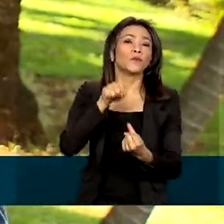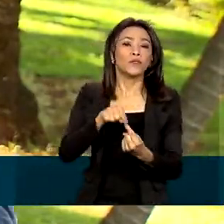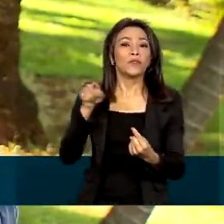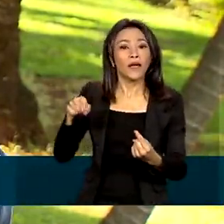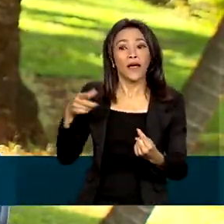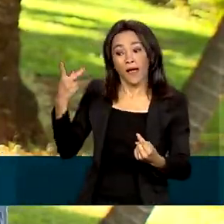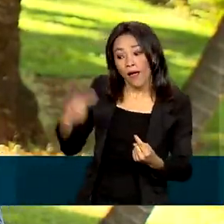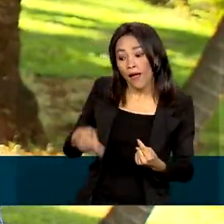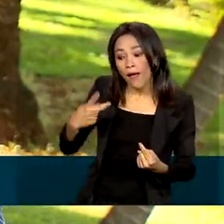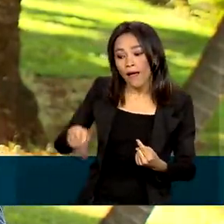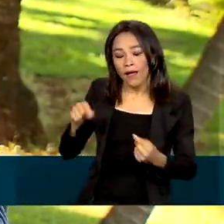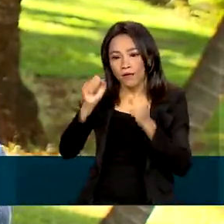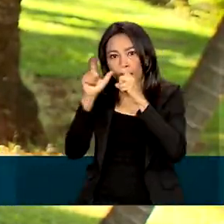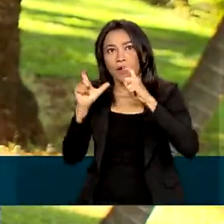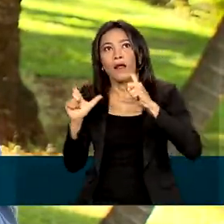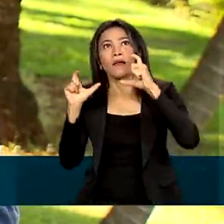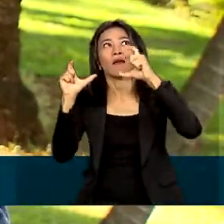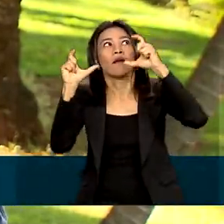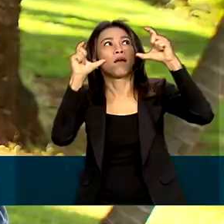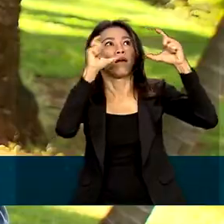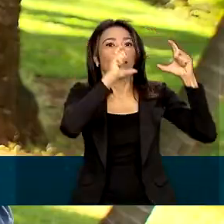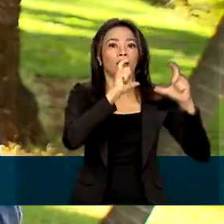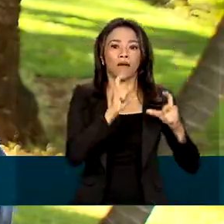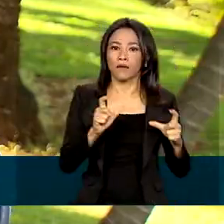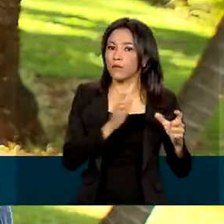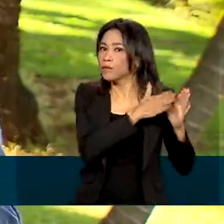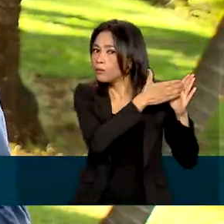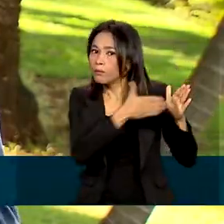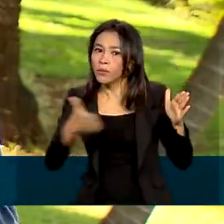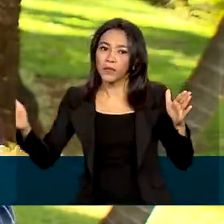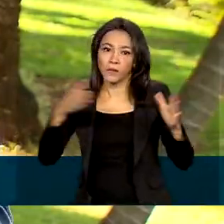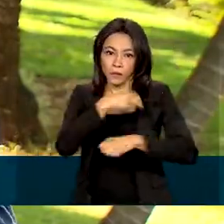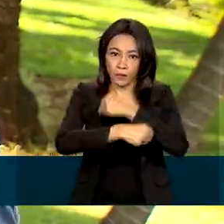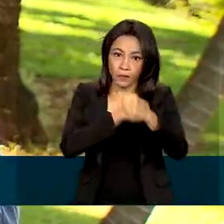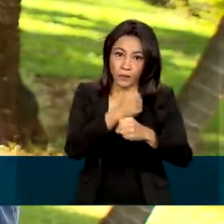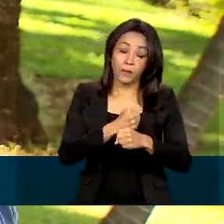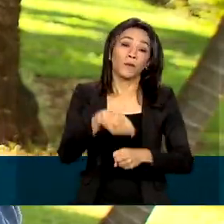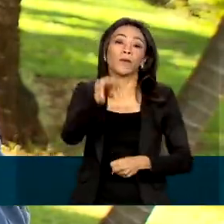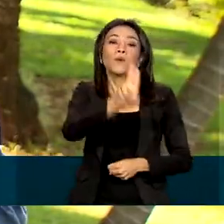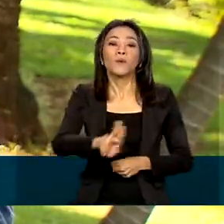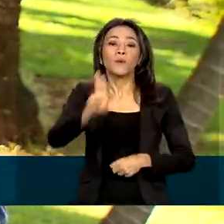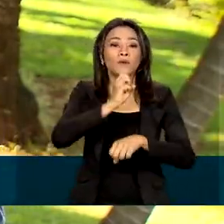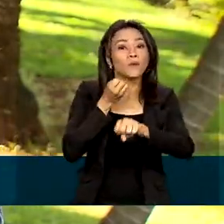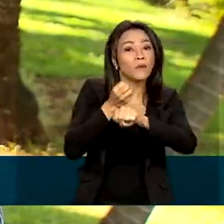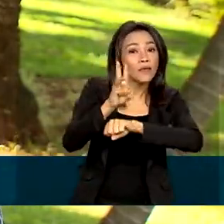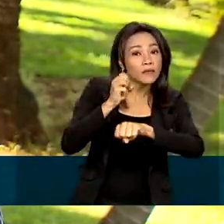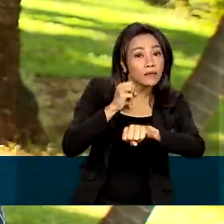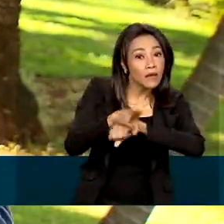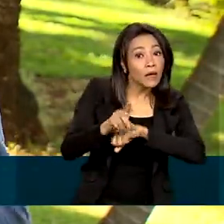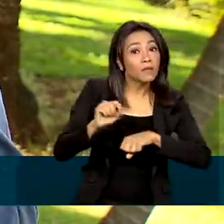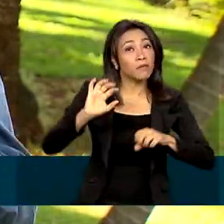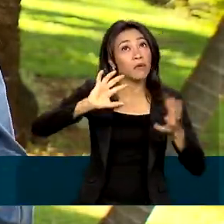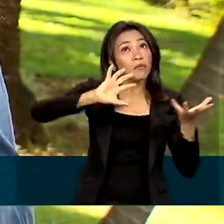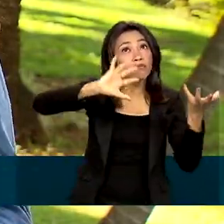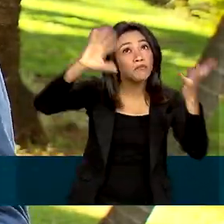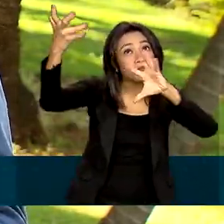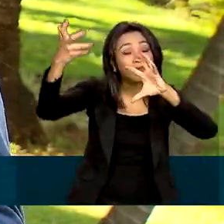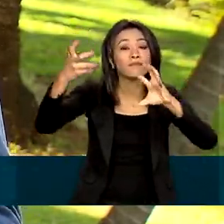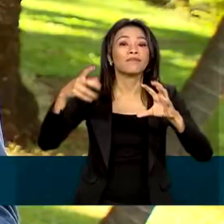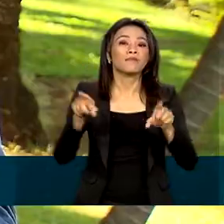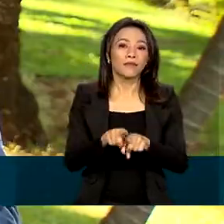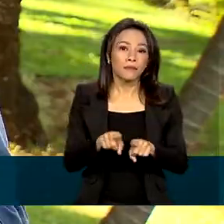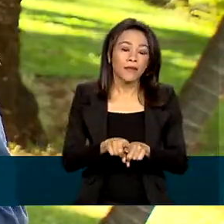Nacional estar em alerta o ano inteiro. O uso do WhatsApp para o registro de anomalias no clima, além de